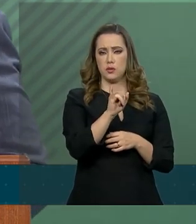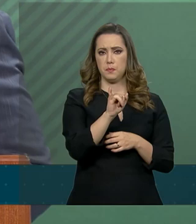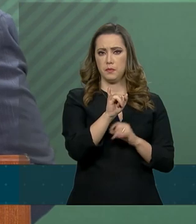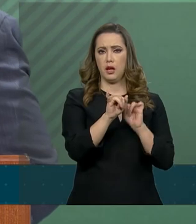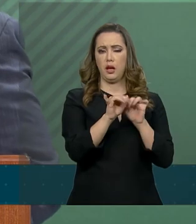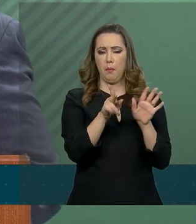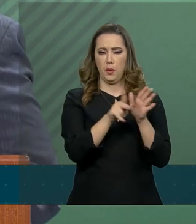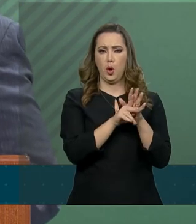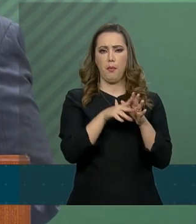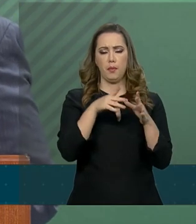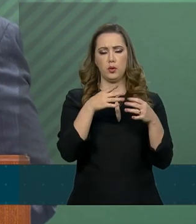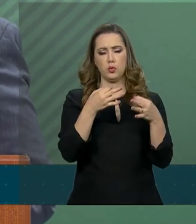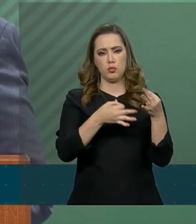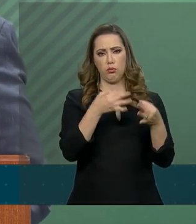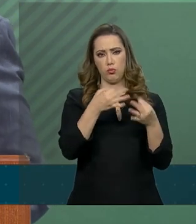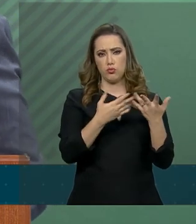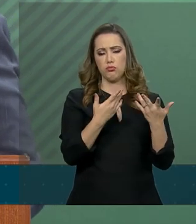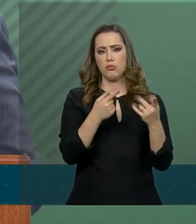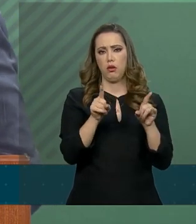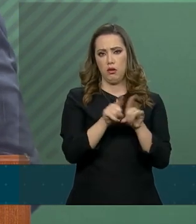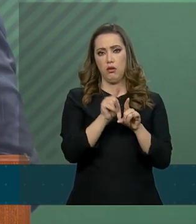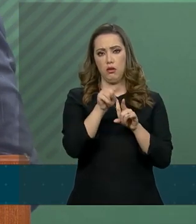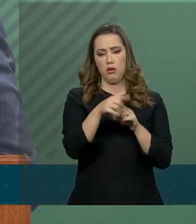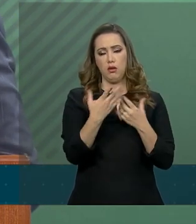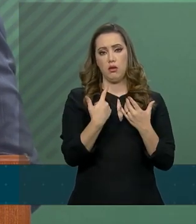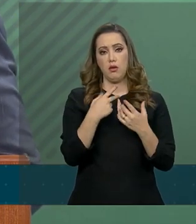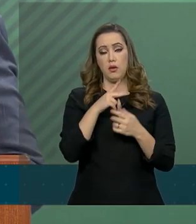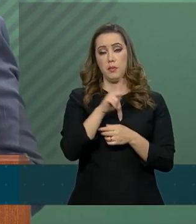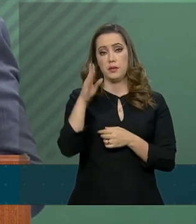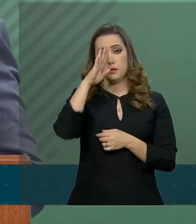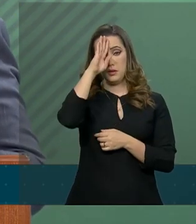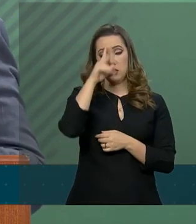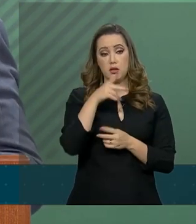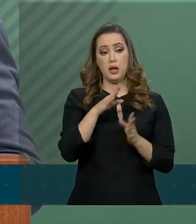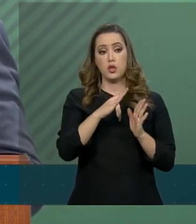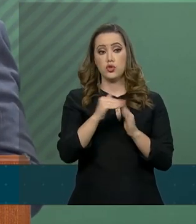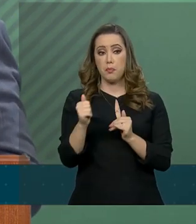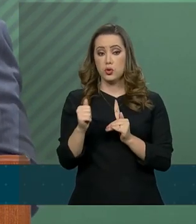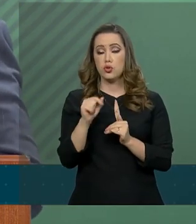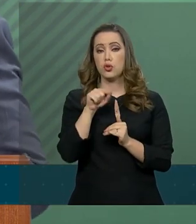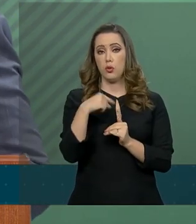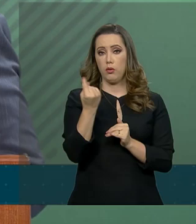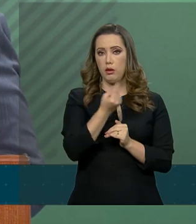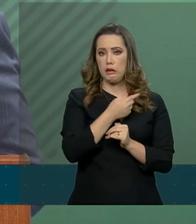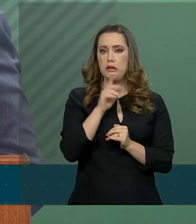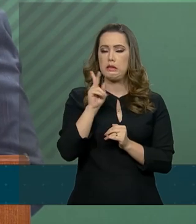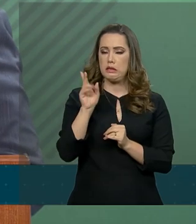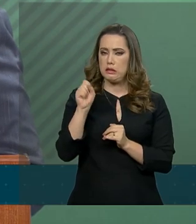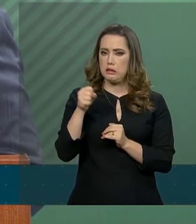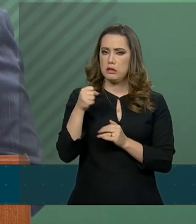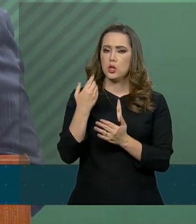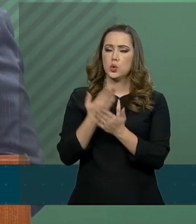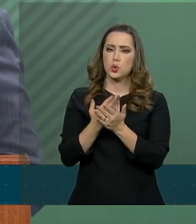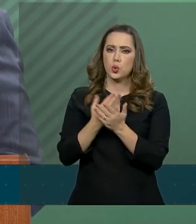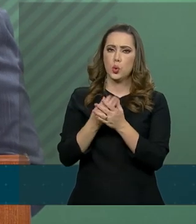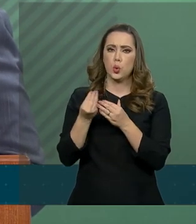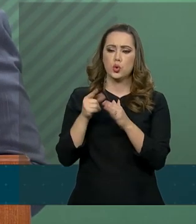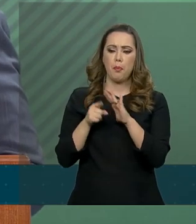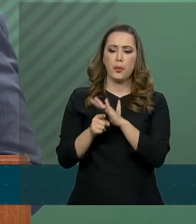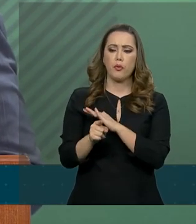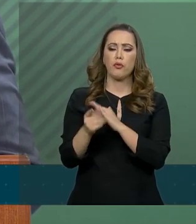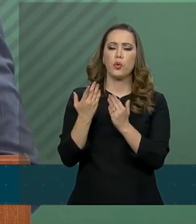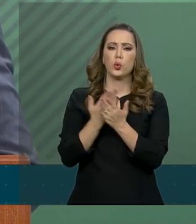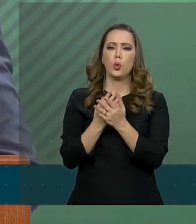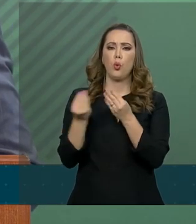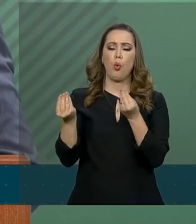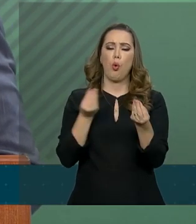informaram que o presidente solicitou que seja realizado um estudo com profundidade para ver a melhor forma e